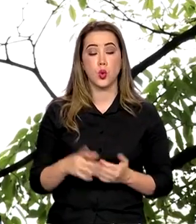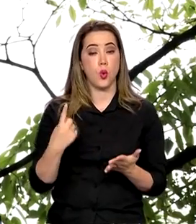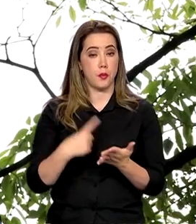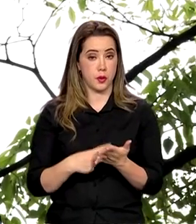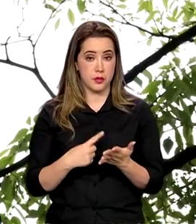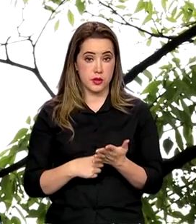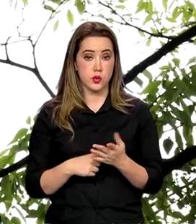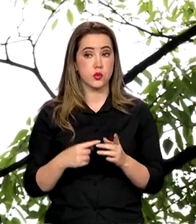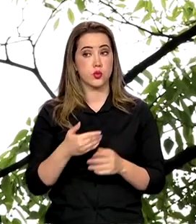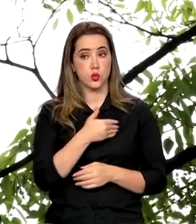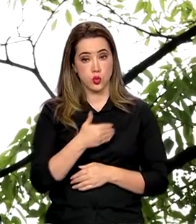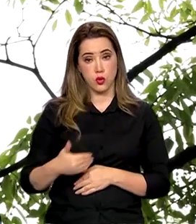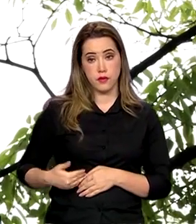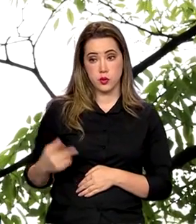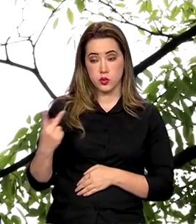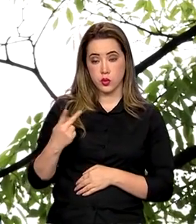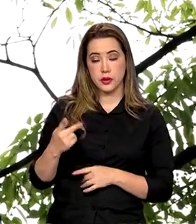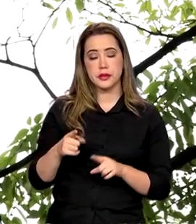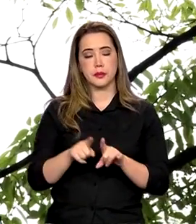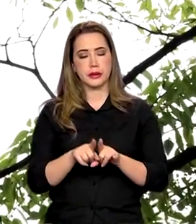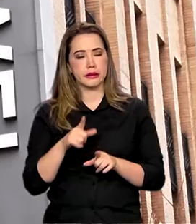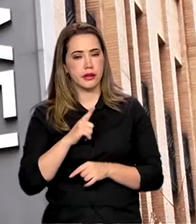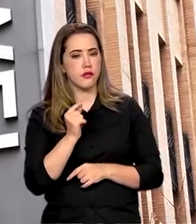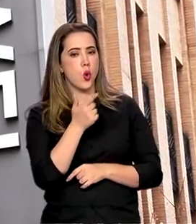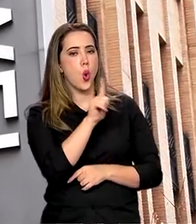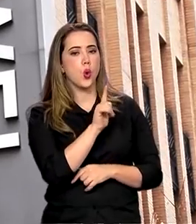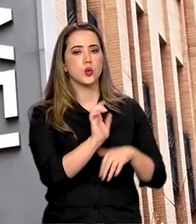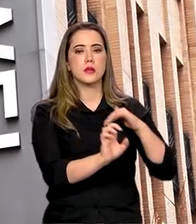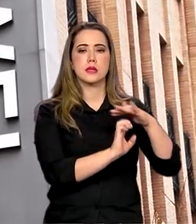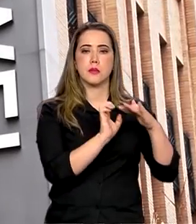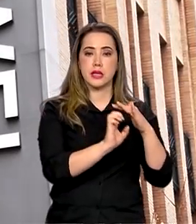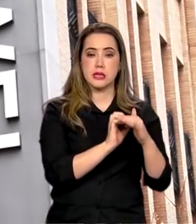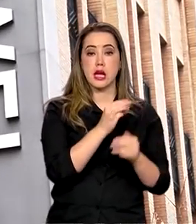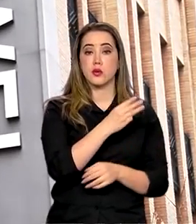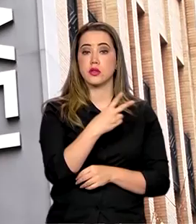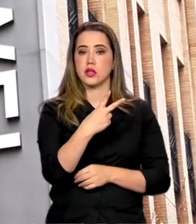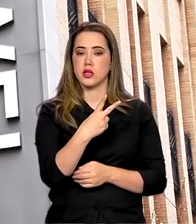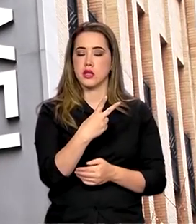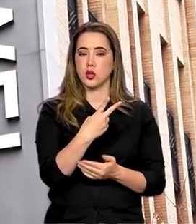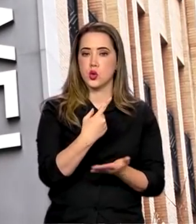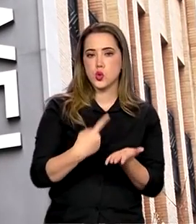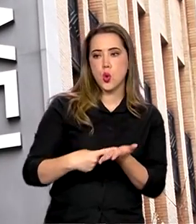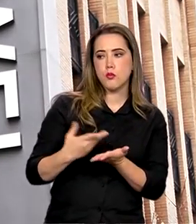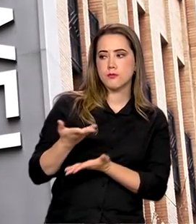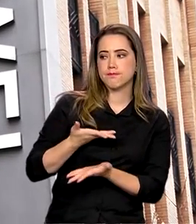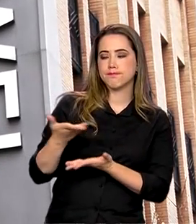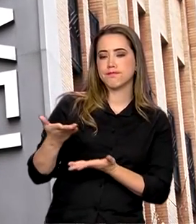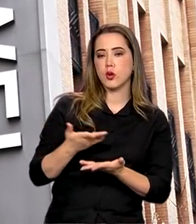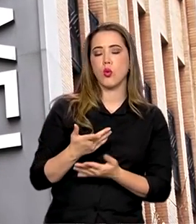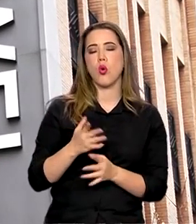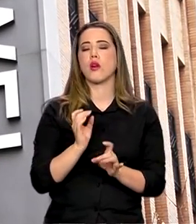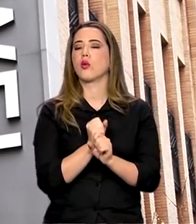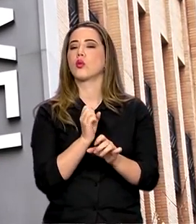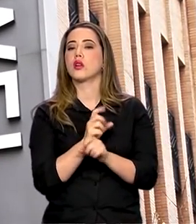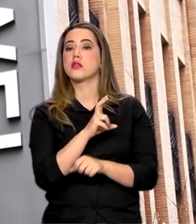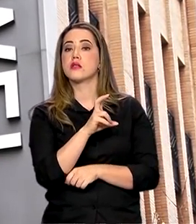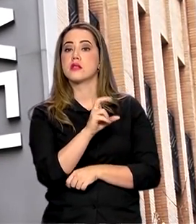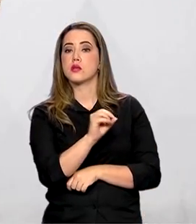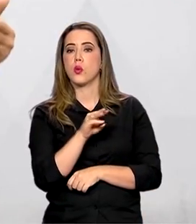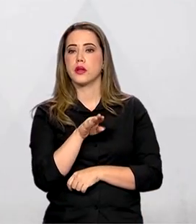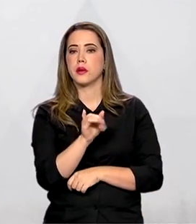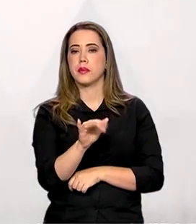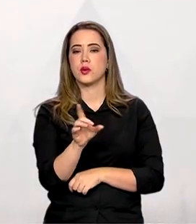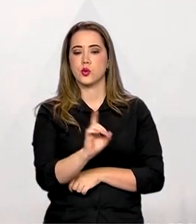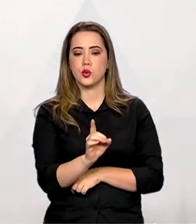brasileiros fecharam 32 negociações com os chineses, somando 50 bilhões de dólares.